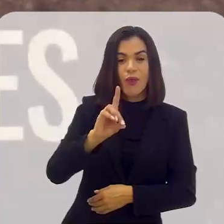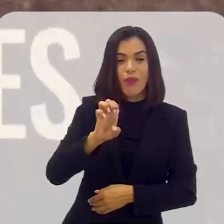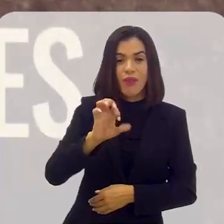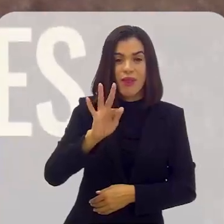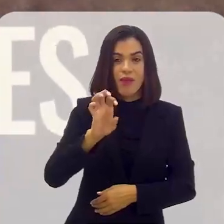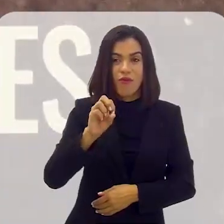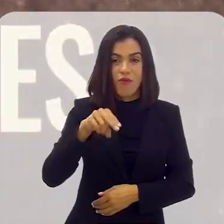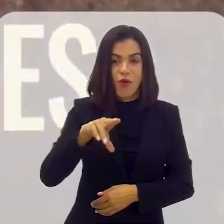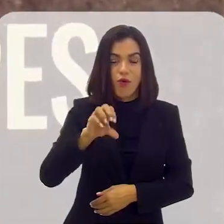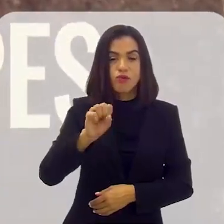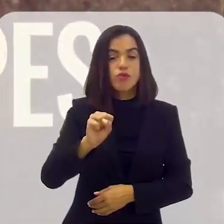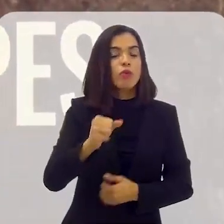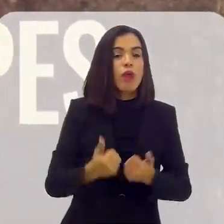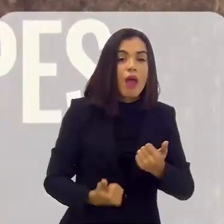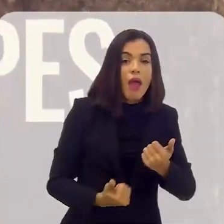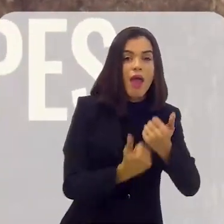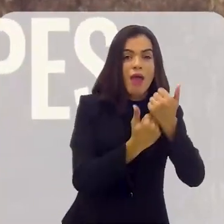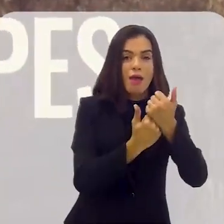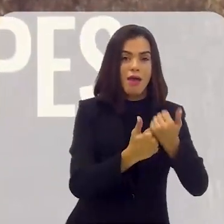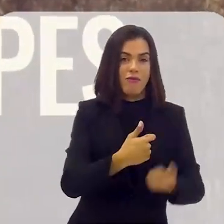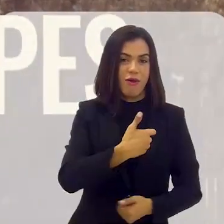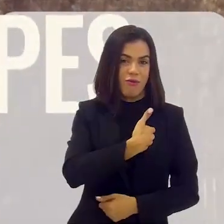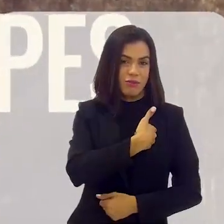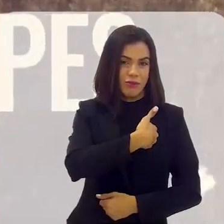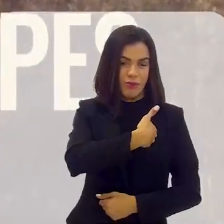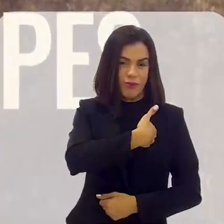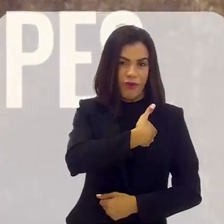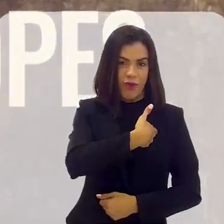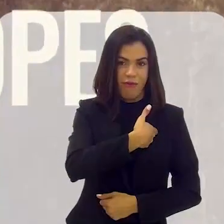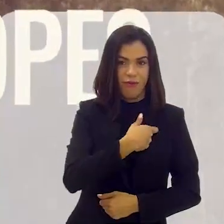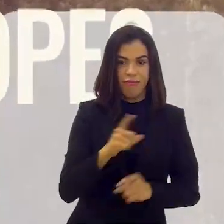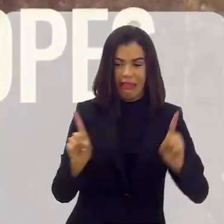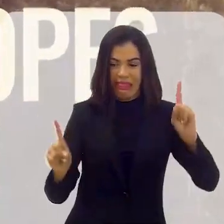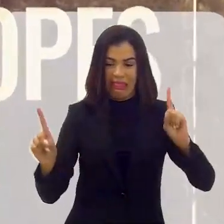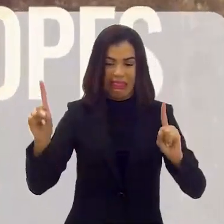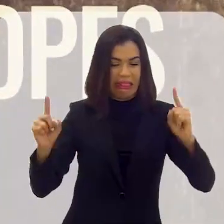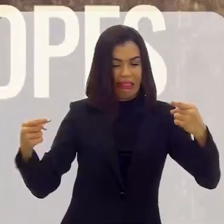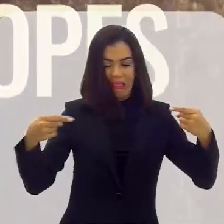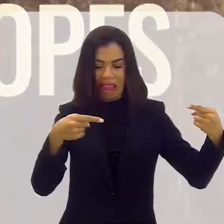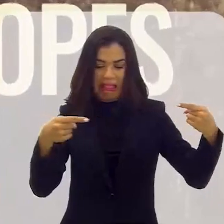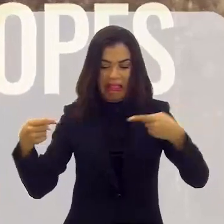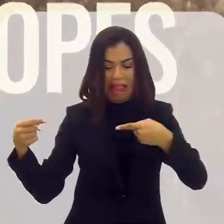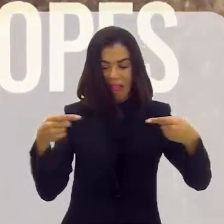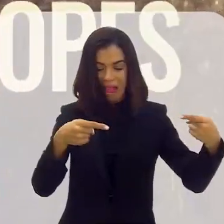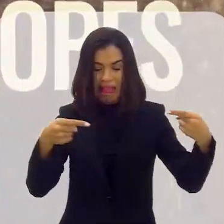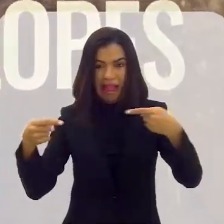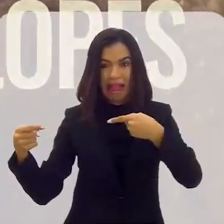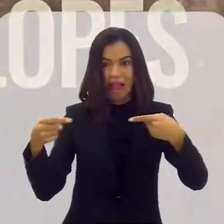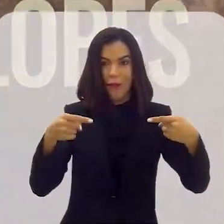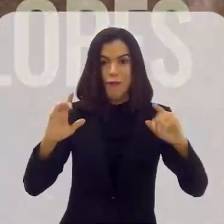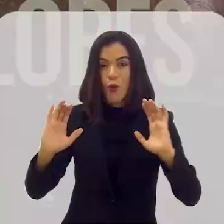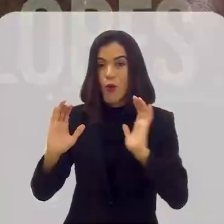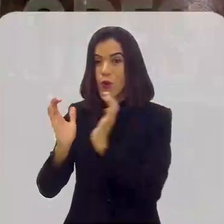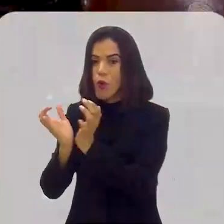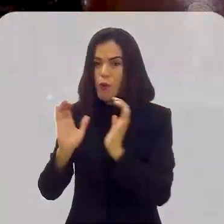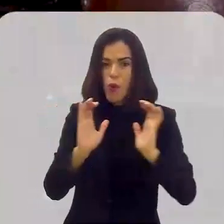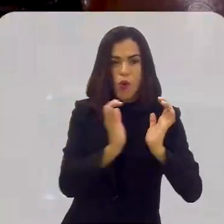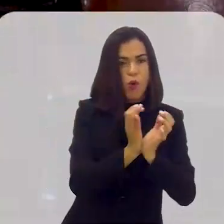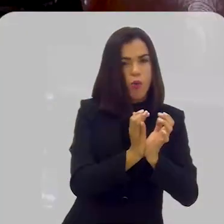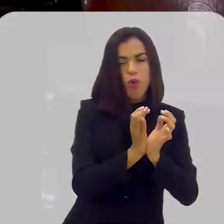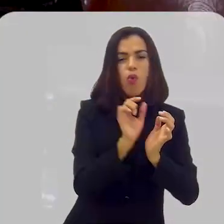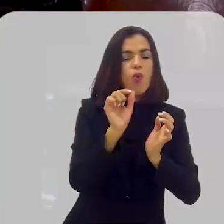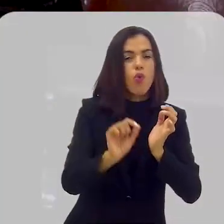Lopes, que apoiava a candidatura de Getúlio Vargas. E devido a conflitos políticos, o grupo da situação